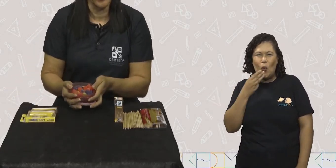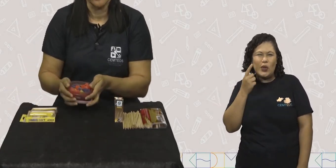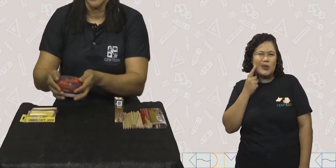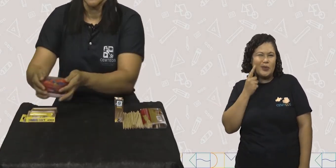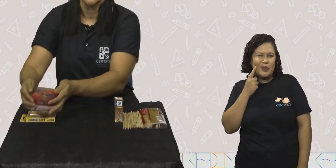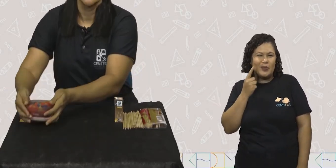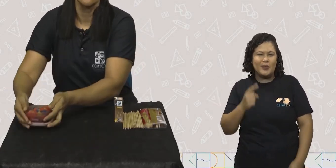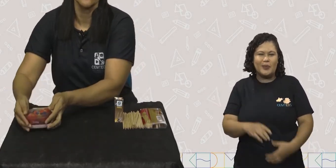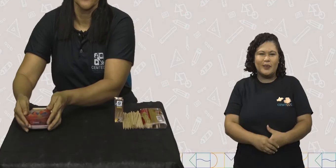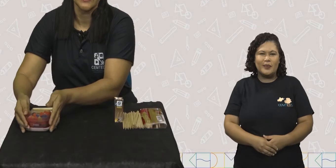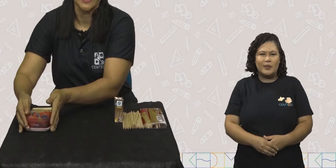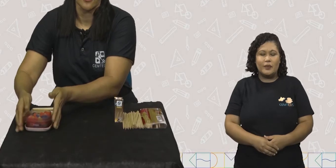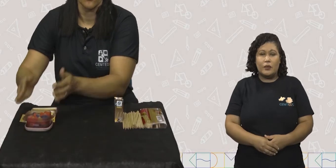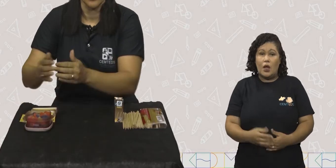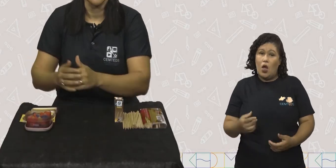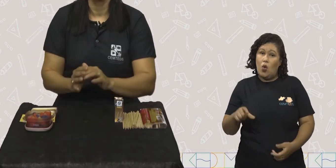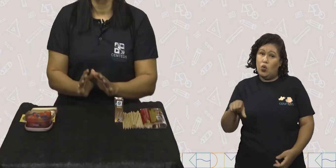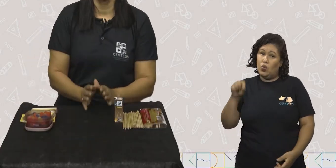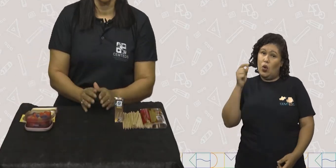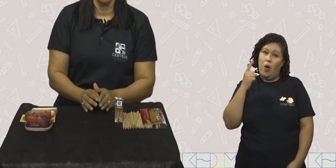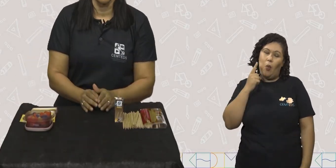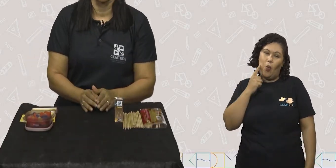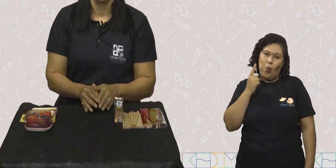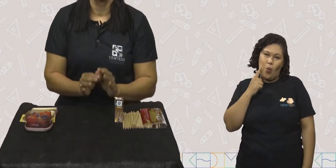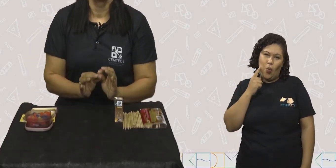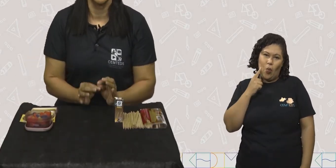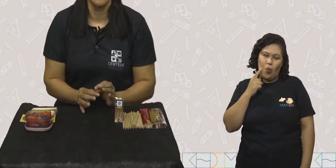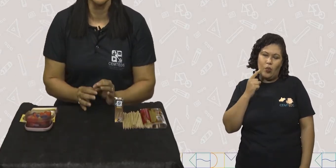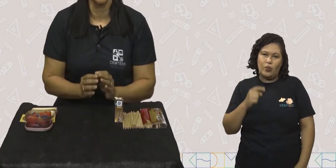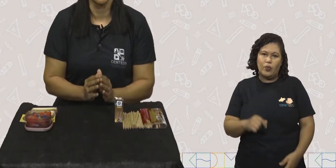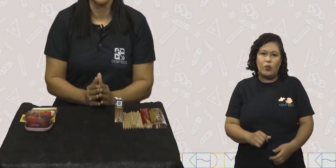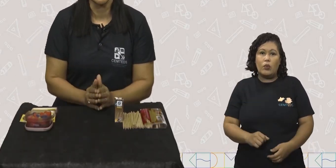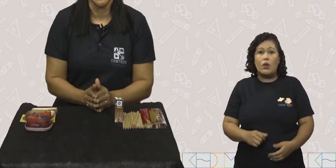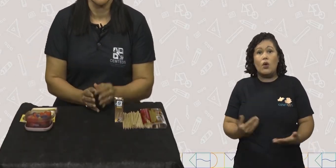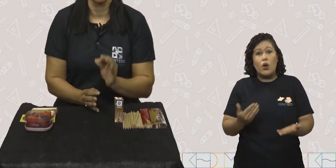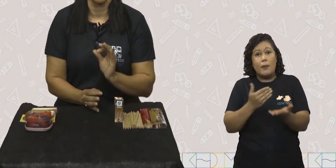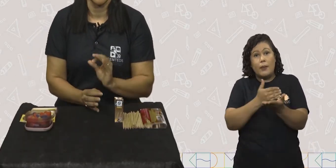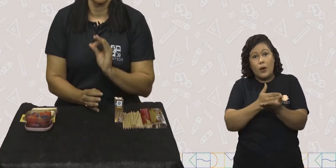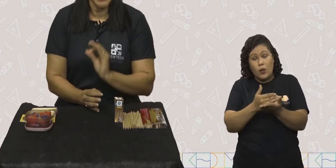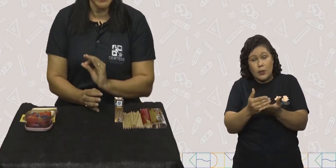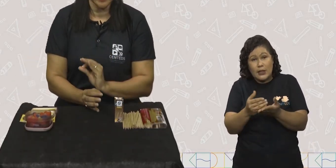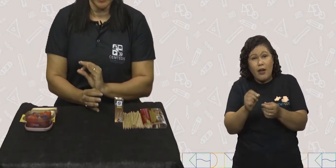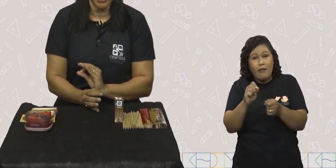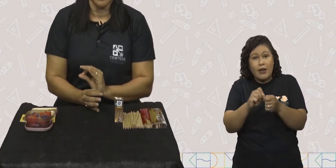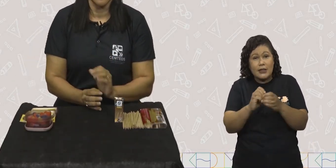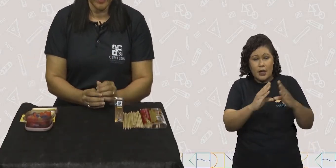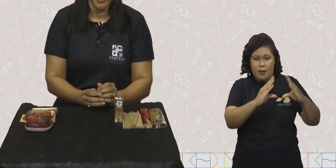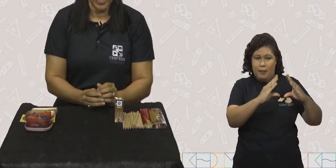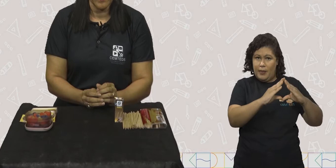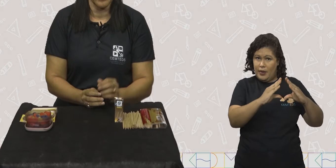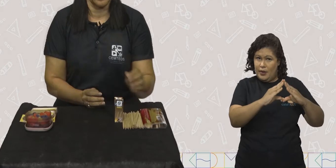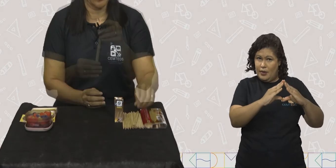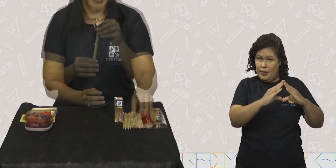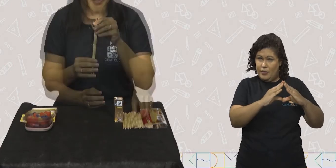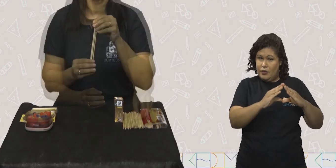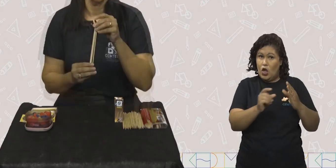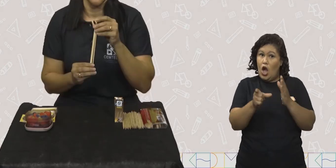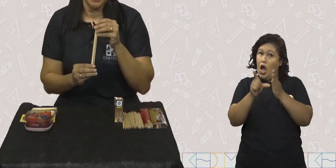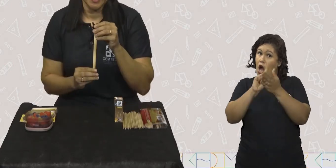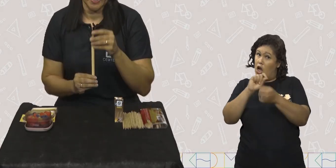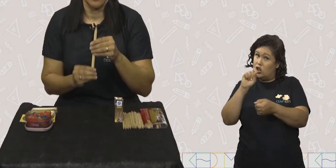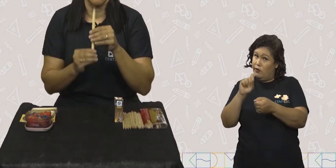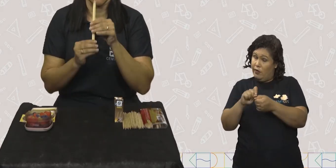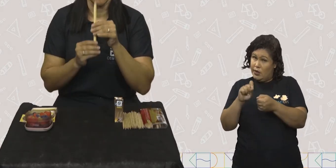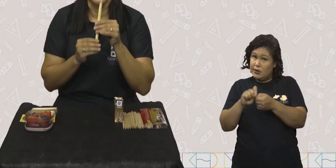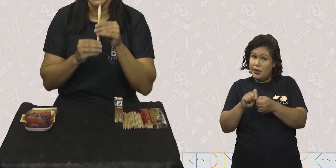jujuba. Eu vou fazer com a jujuba. Vamos começar com a pirâmide. Vamos lá? Antes